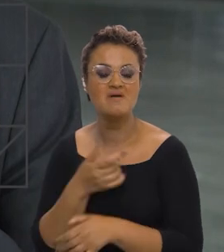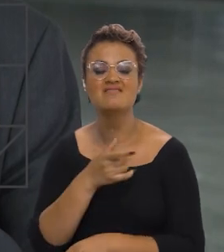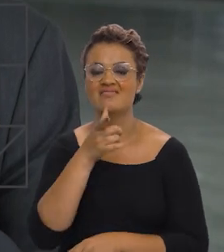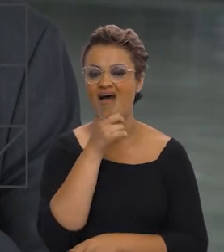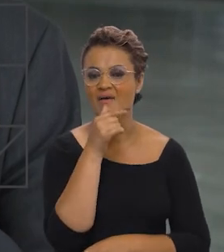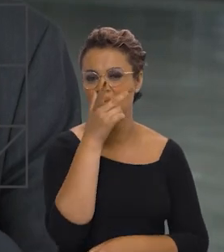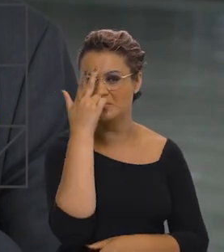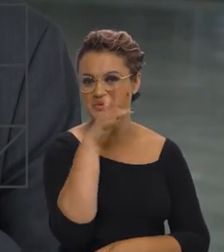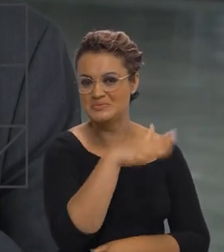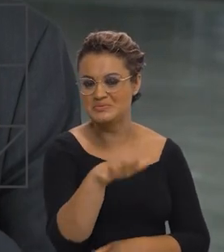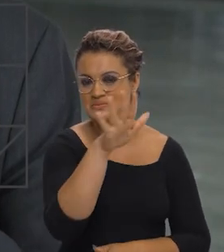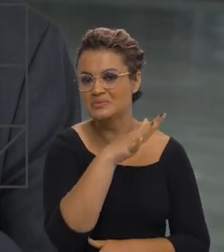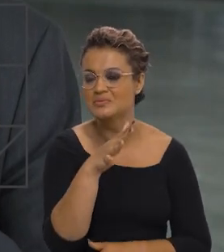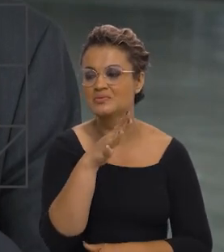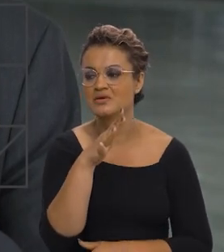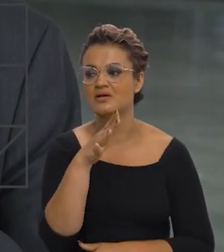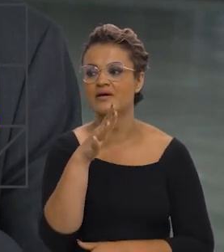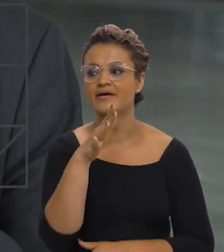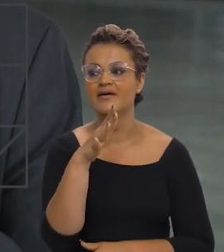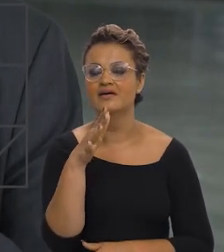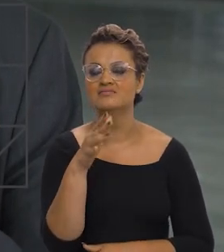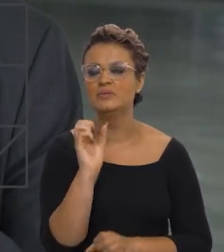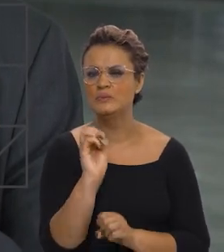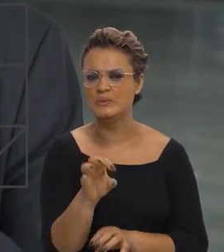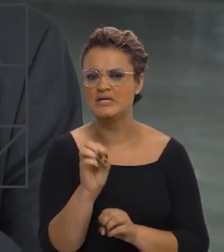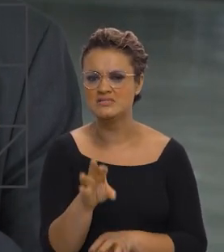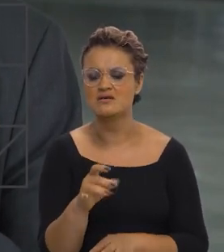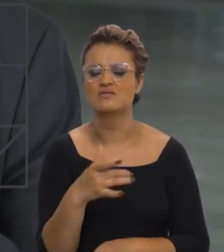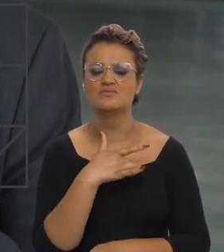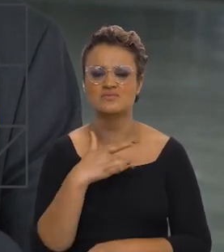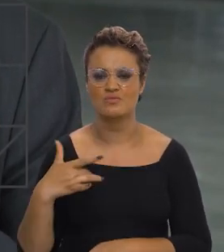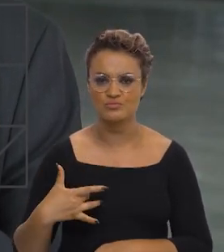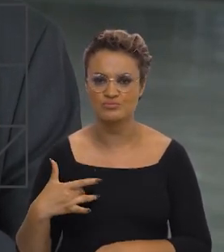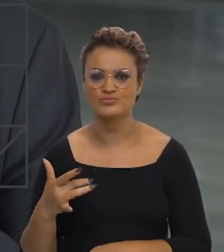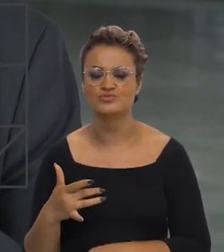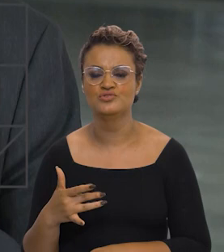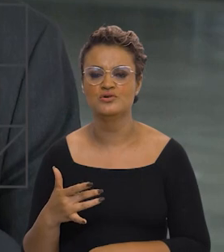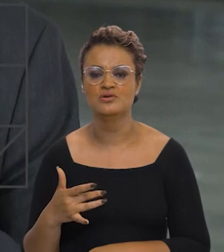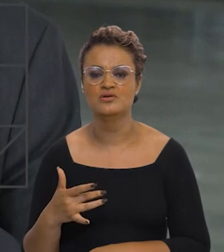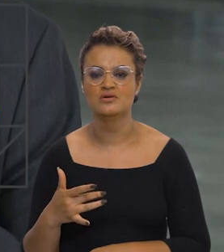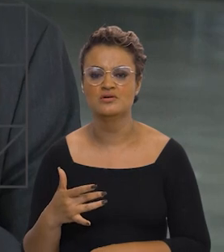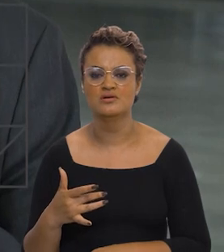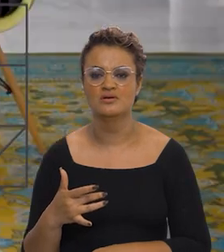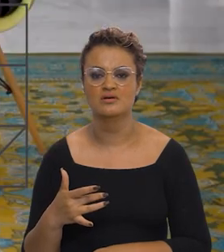urbana, água para todos, educação, saúde...